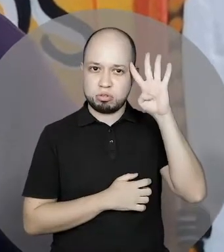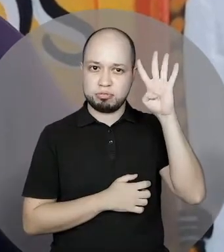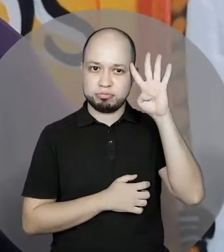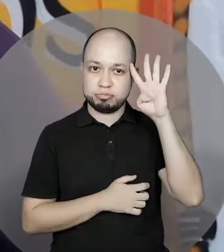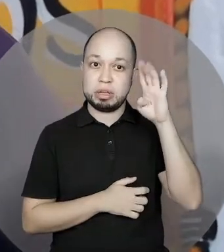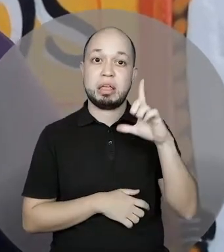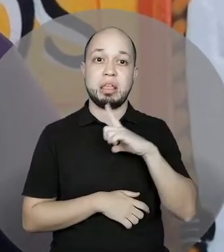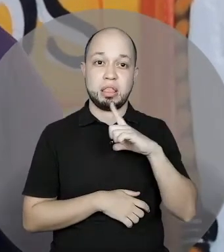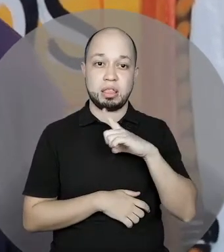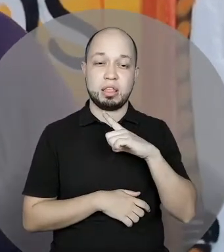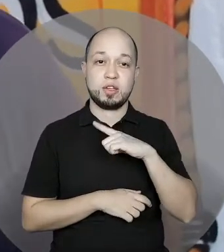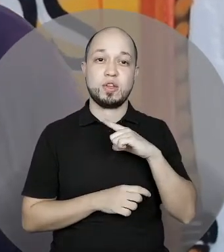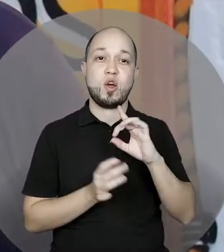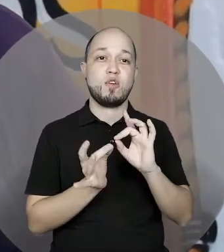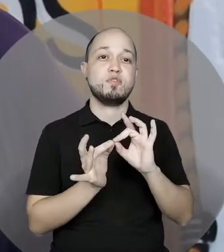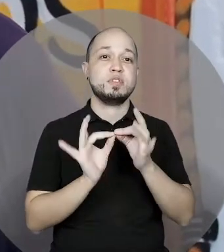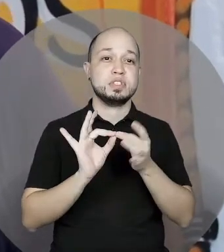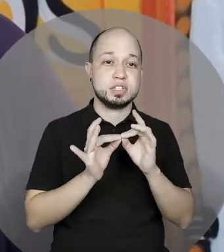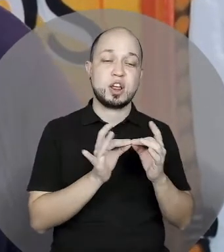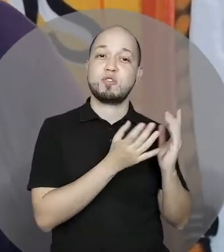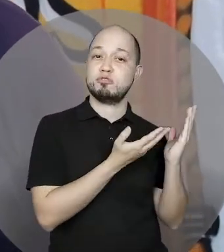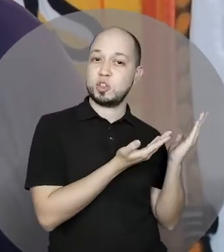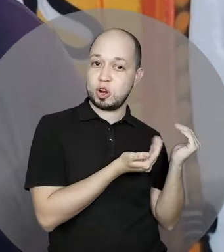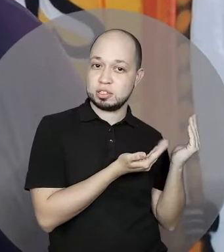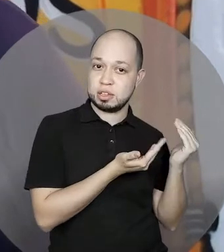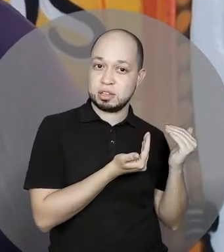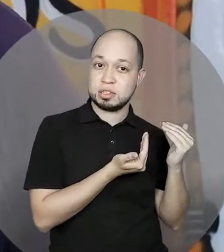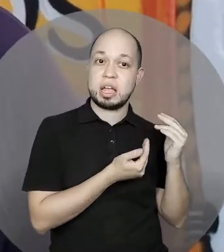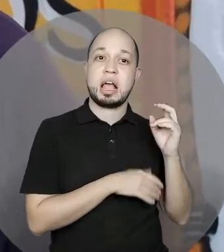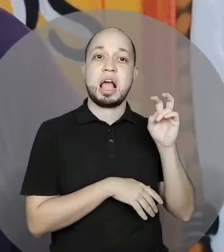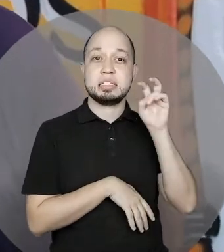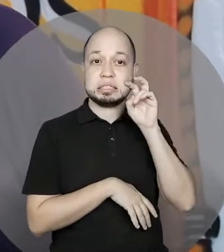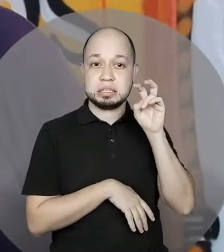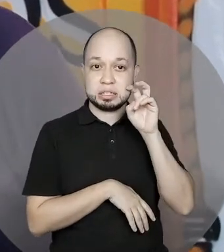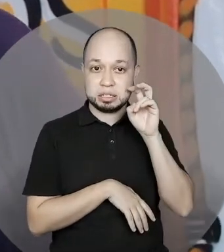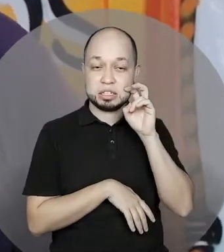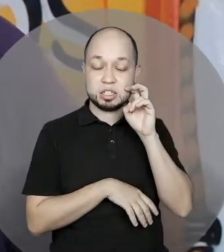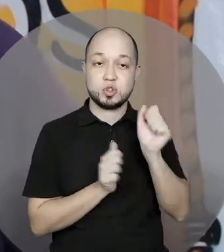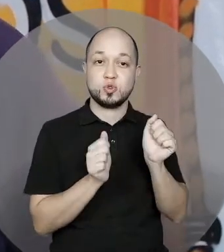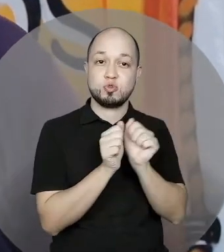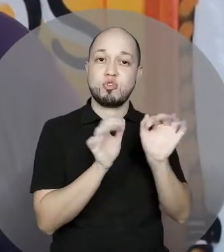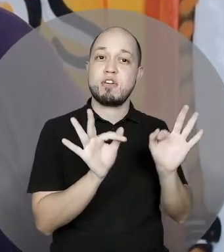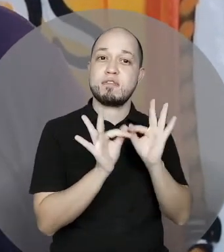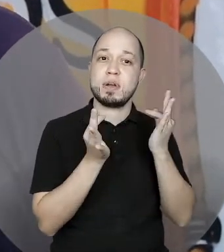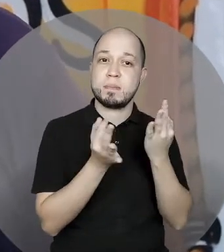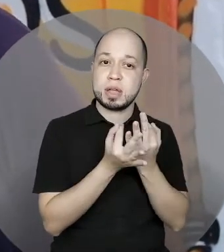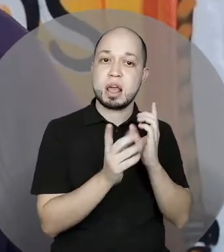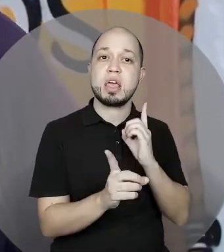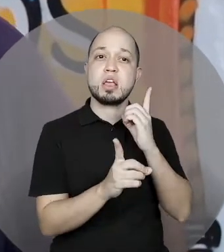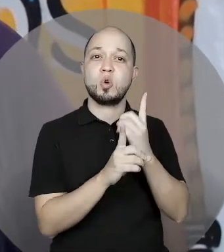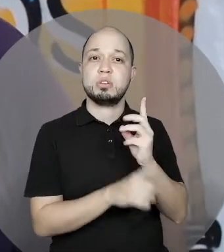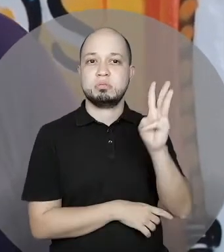a oficina com adolescentes, todas as quintas-feiras, e com as famílias a gente tem um encontro todas as terças-feiras.